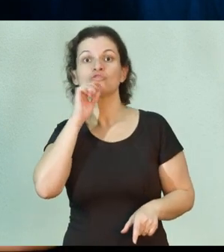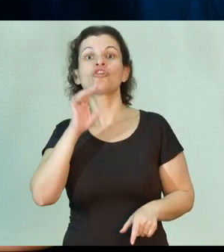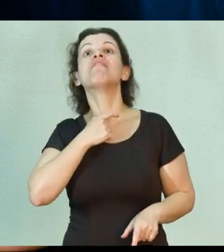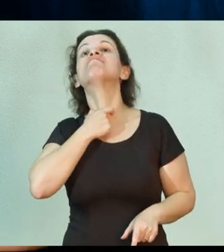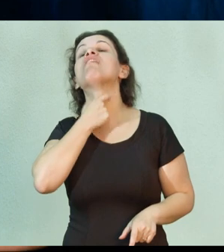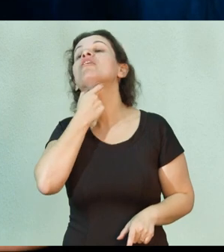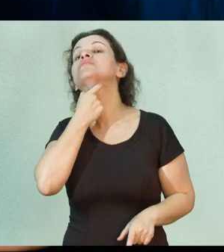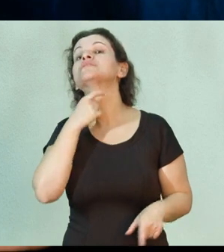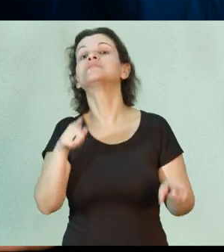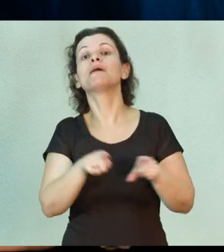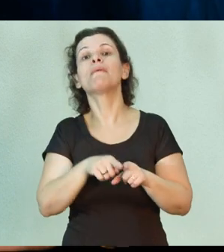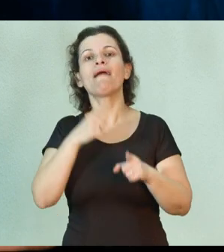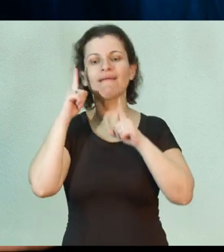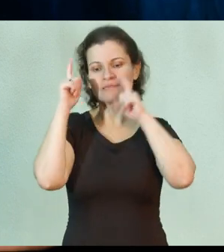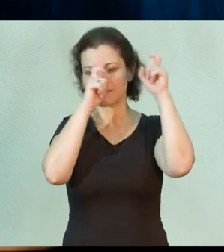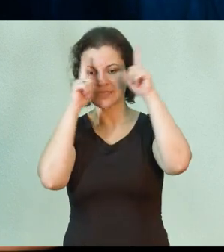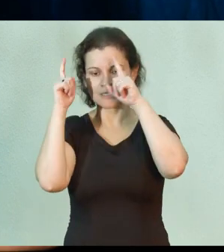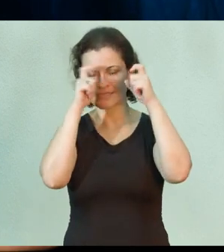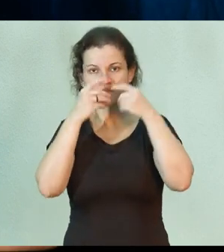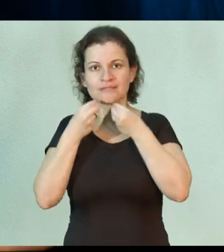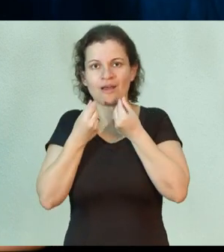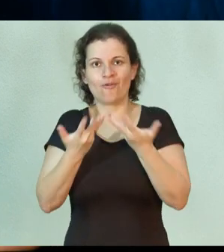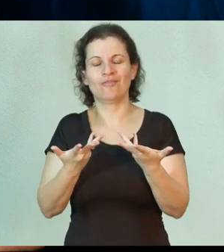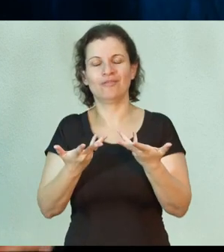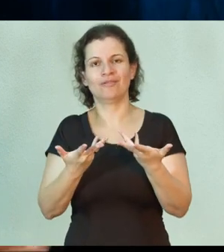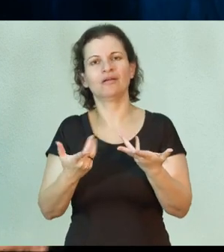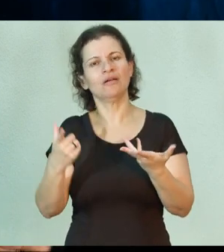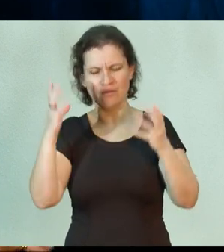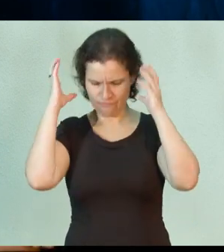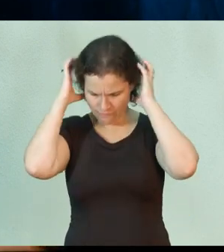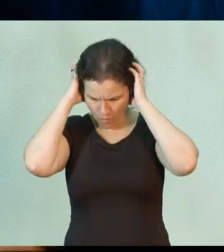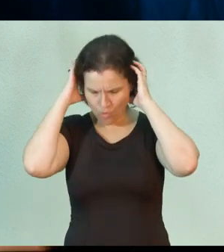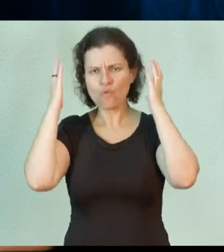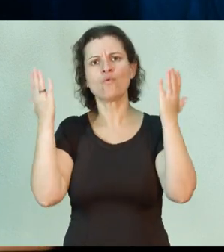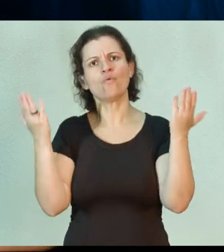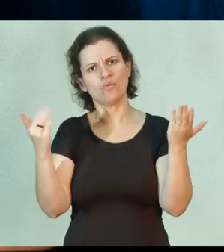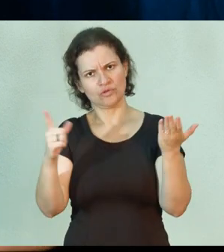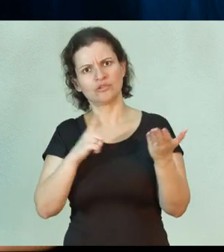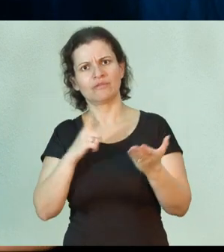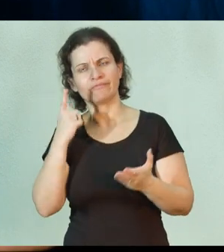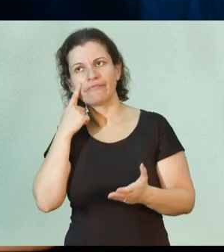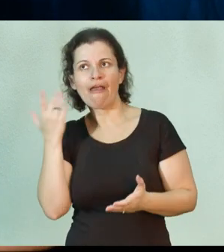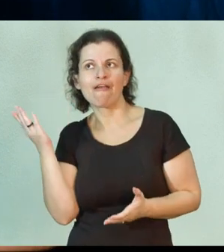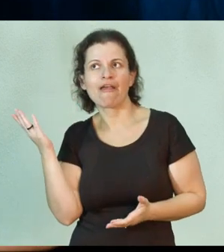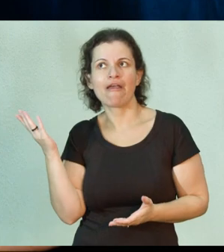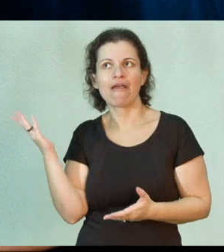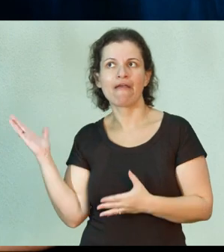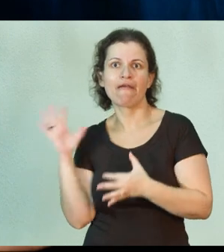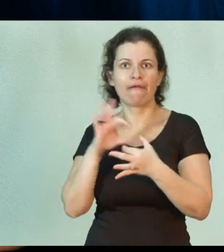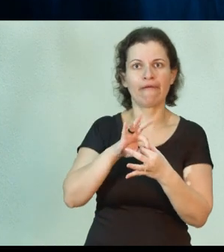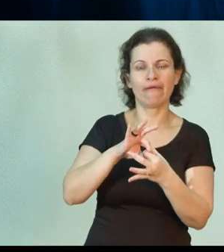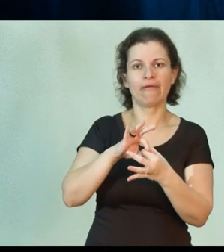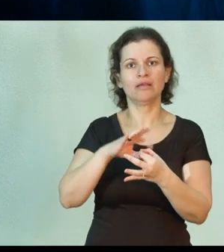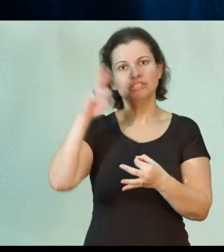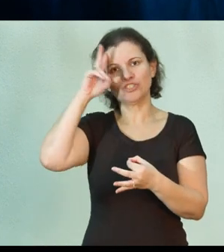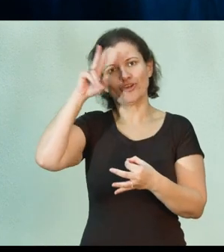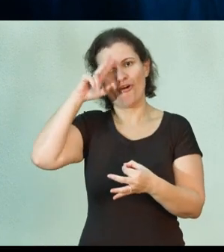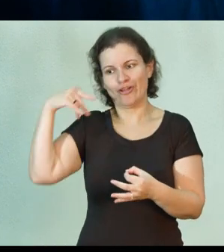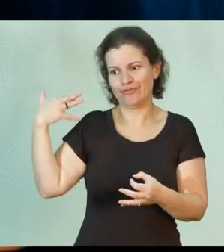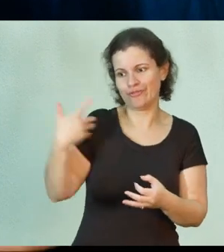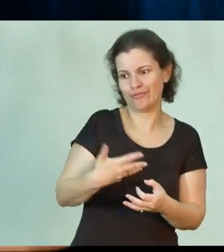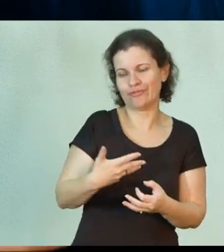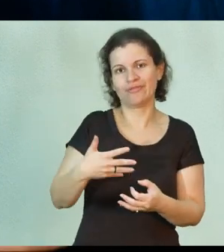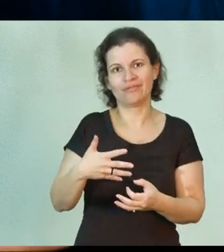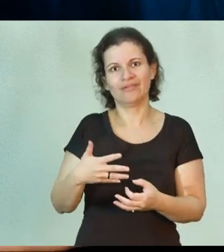voz, mas a questão da expressividade. Então, apesar da fonodologia ter vindo de uma, historicamente,